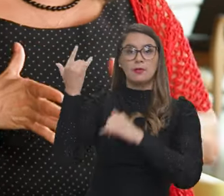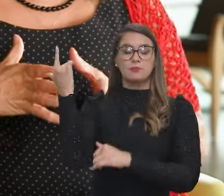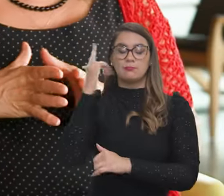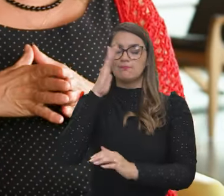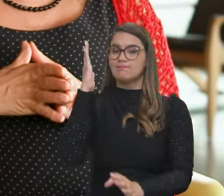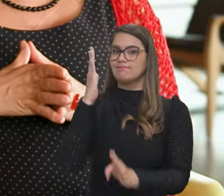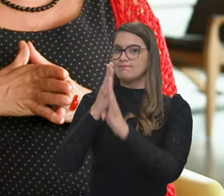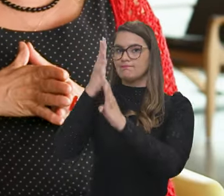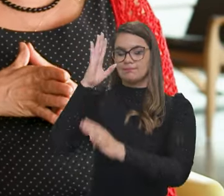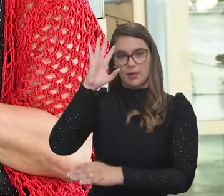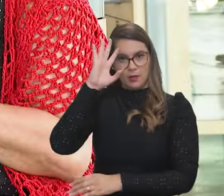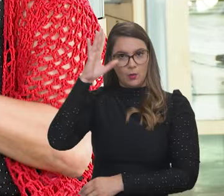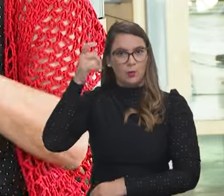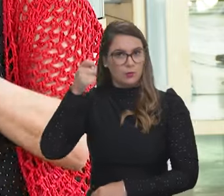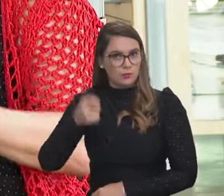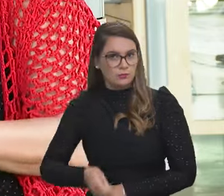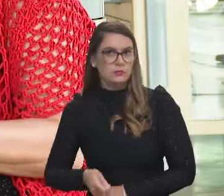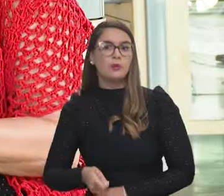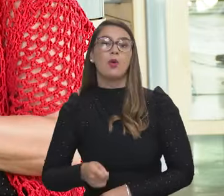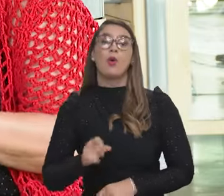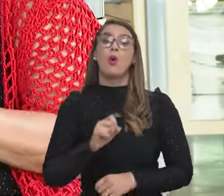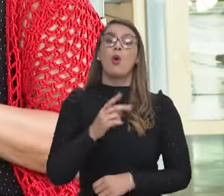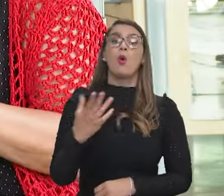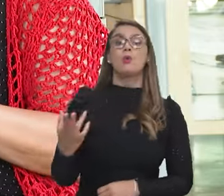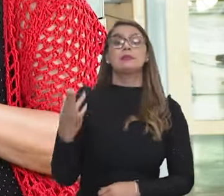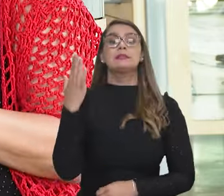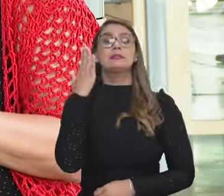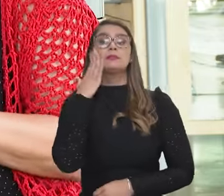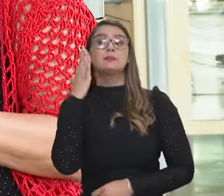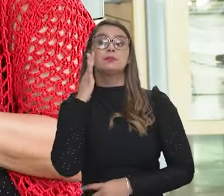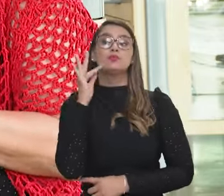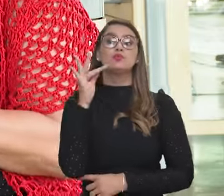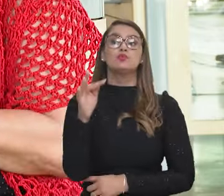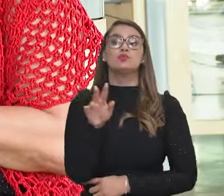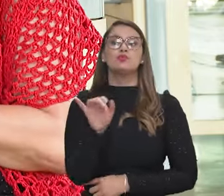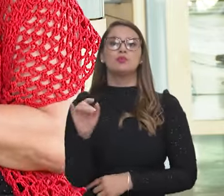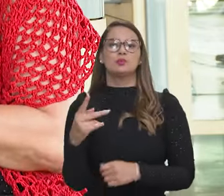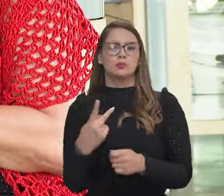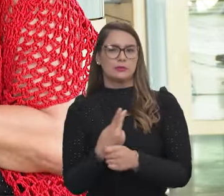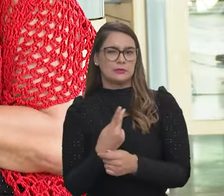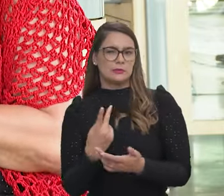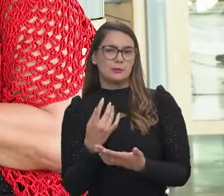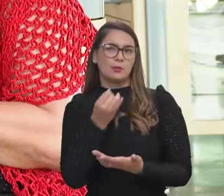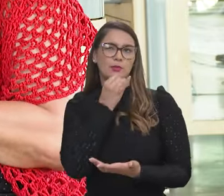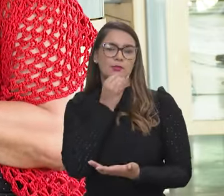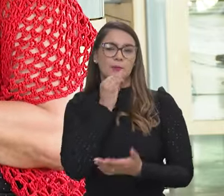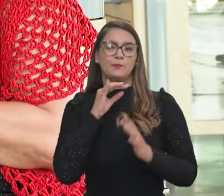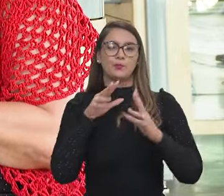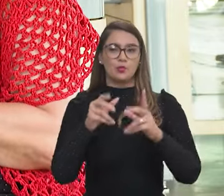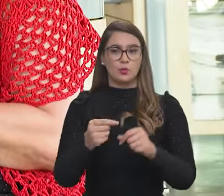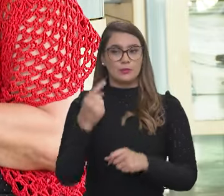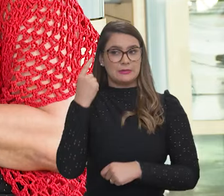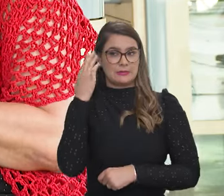a um diagnóstico, né, ou a previsão. Então, por exemplo, toda essa previsão